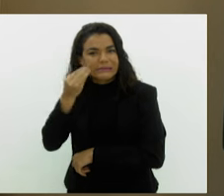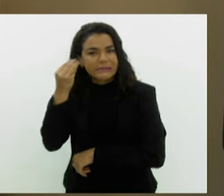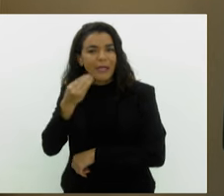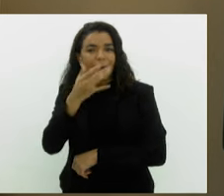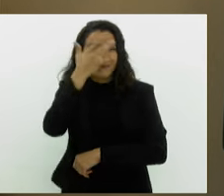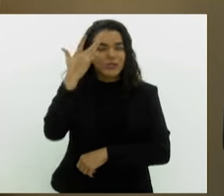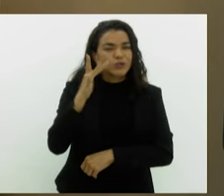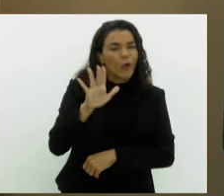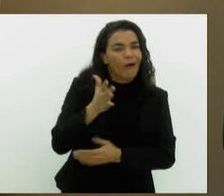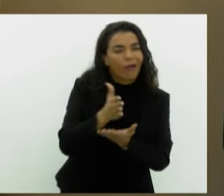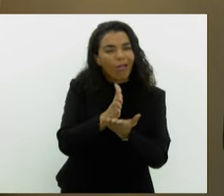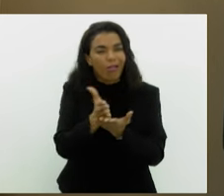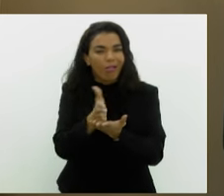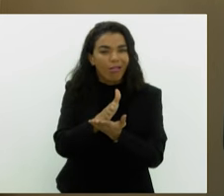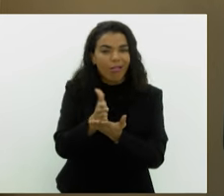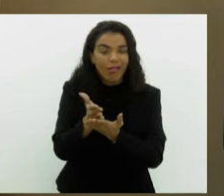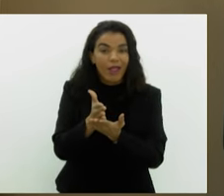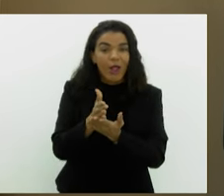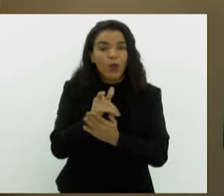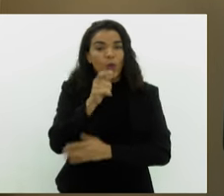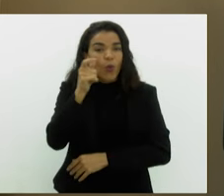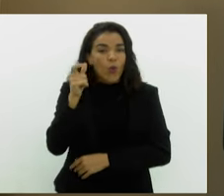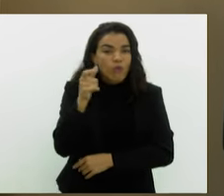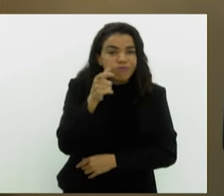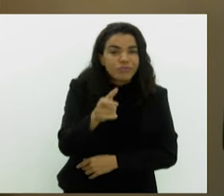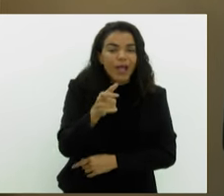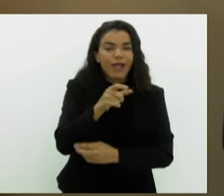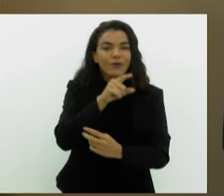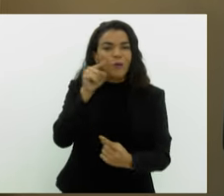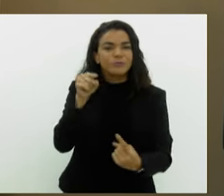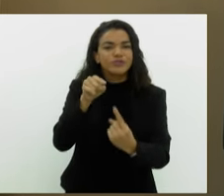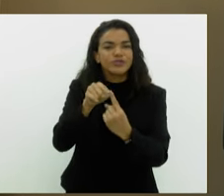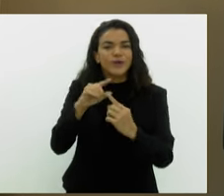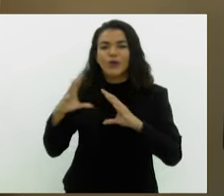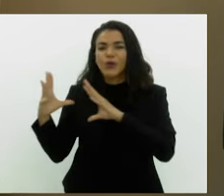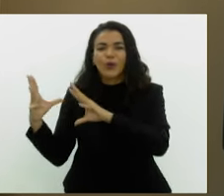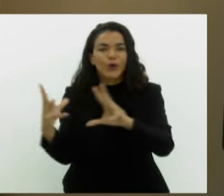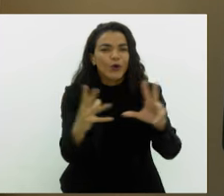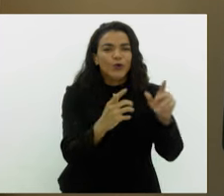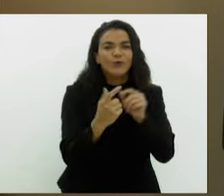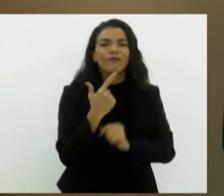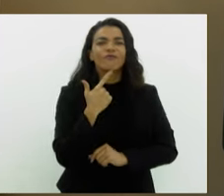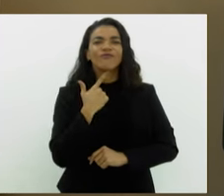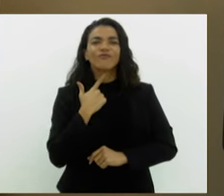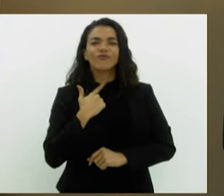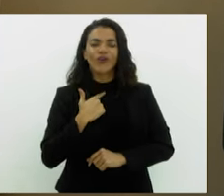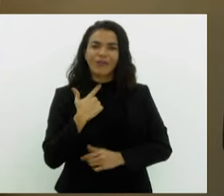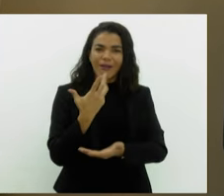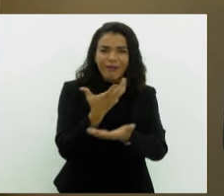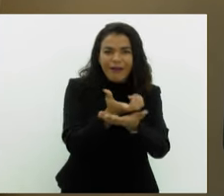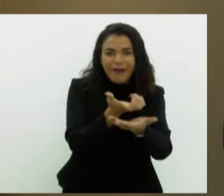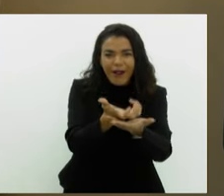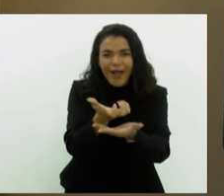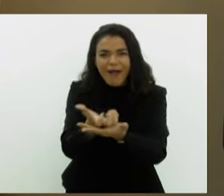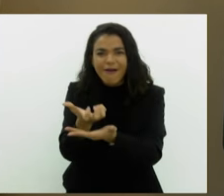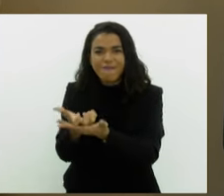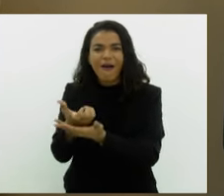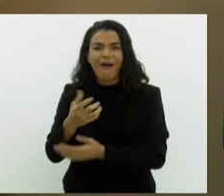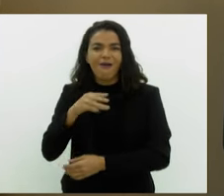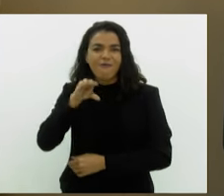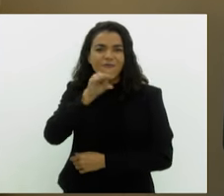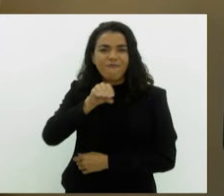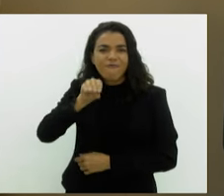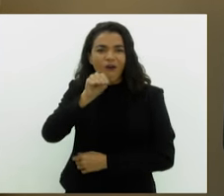semiprofissional. A nossa intenção é que todo mundo que tem desejo de fazer uma gravação de voz,